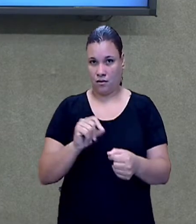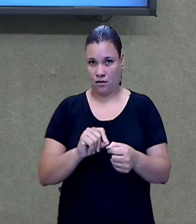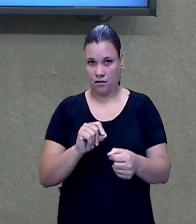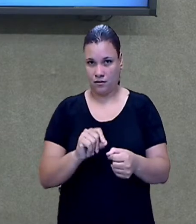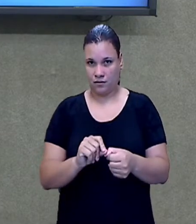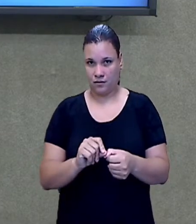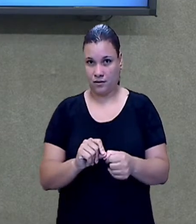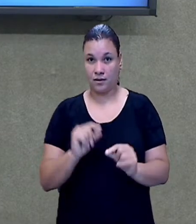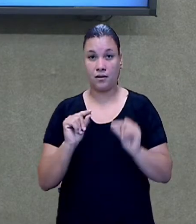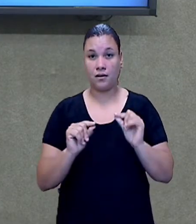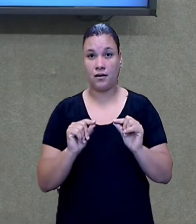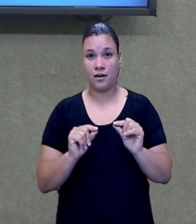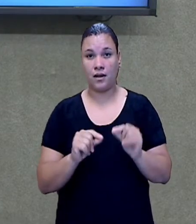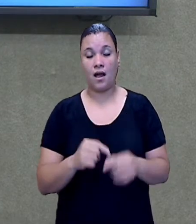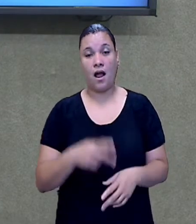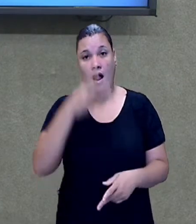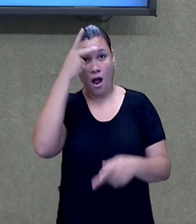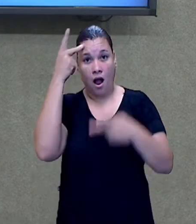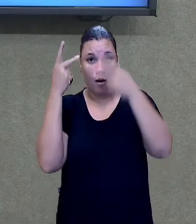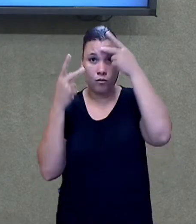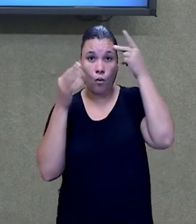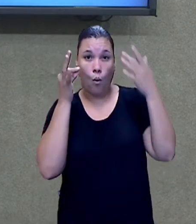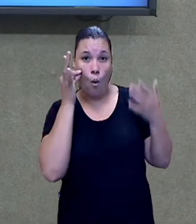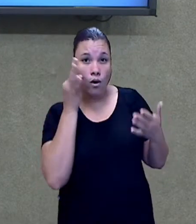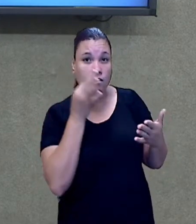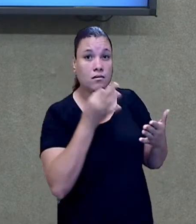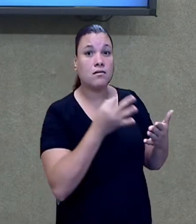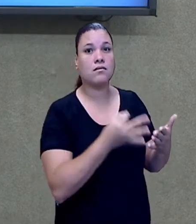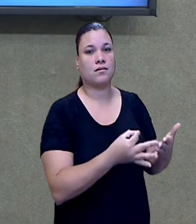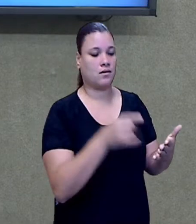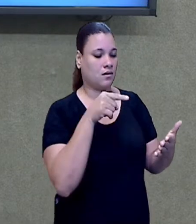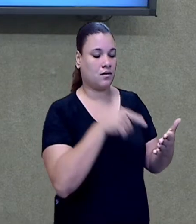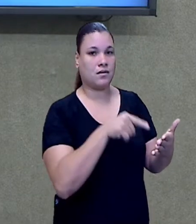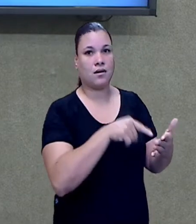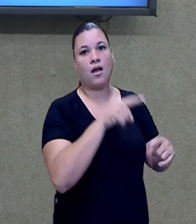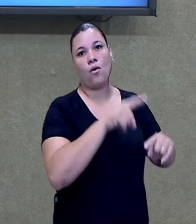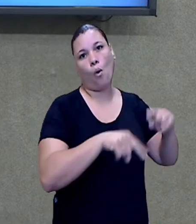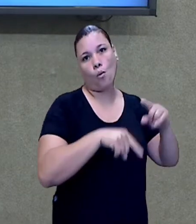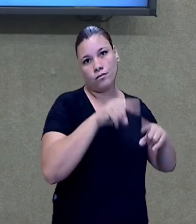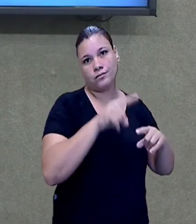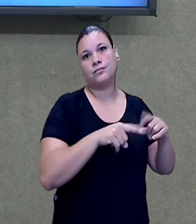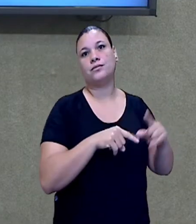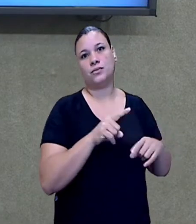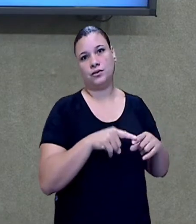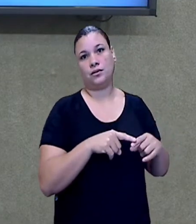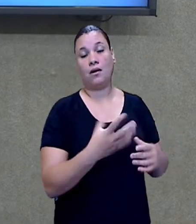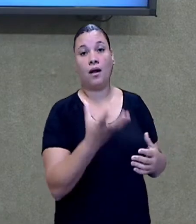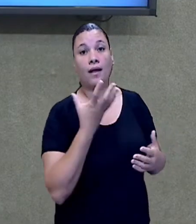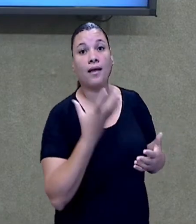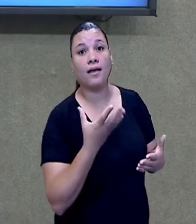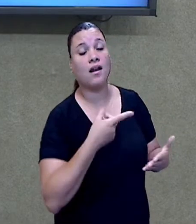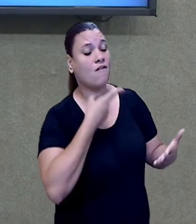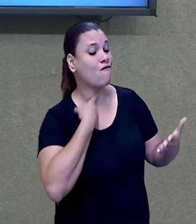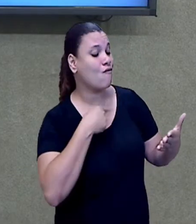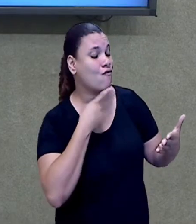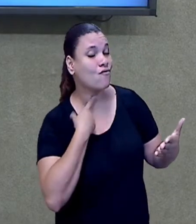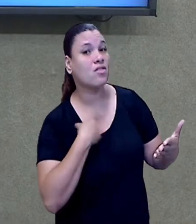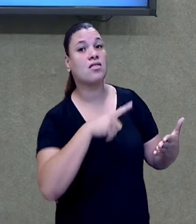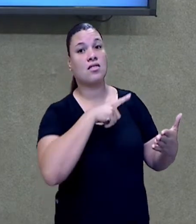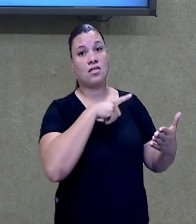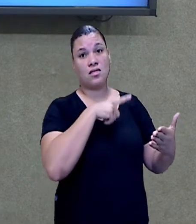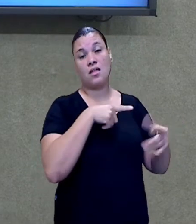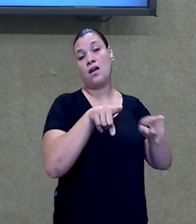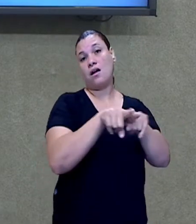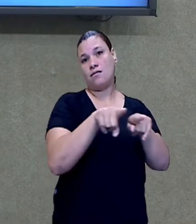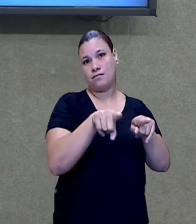publicitários são textos que apresentam a função de convencer os receptores da mensagem.